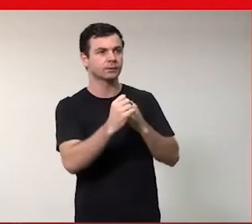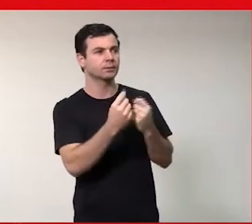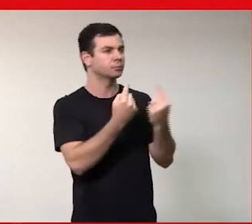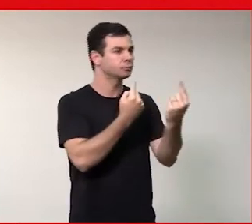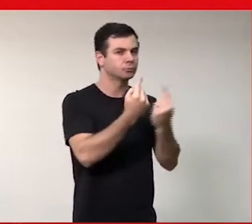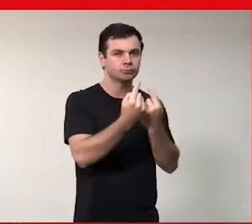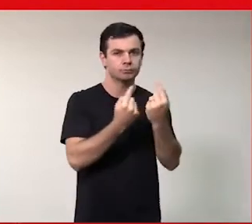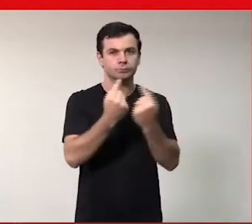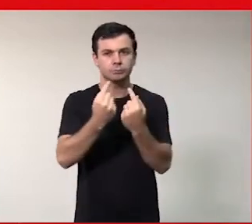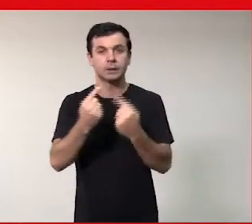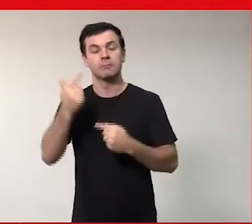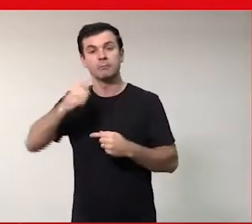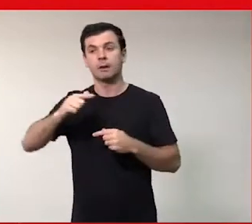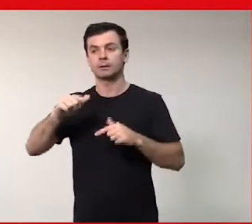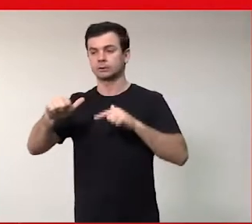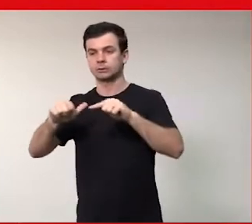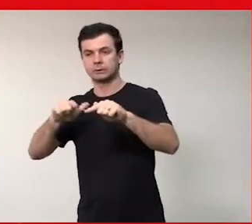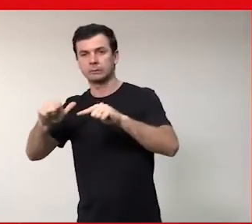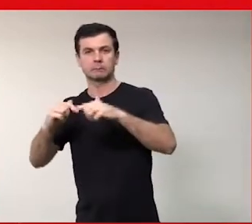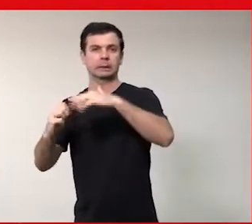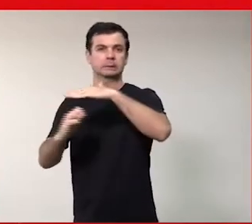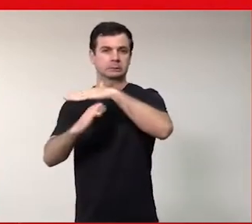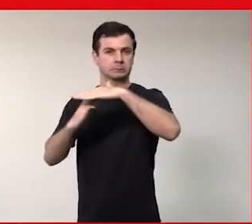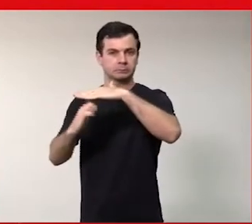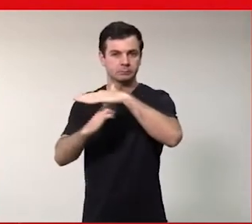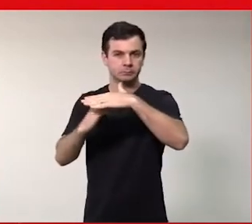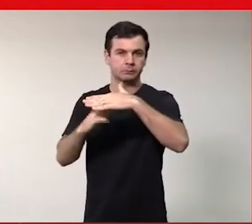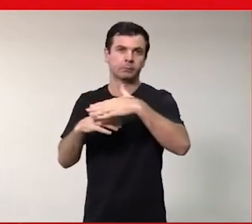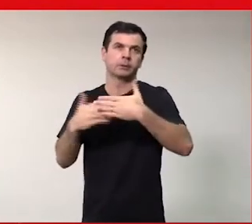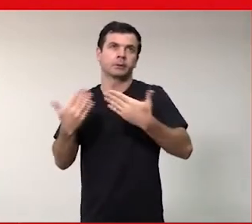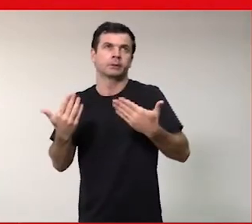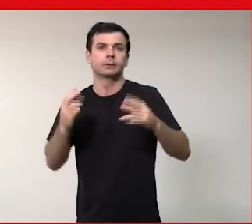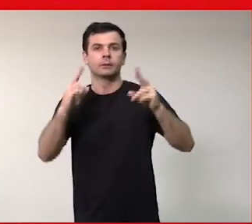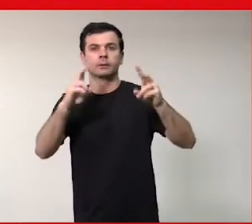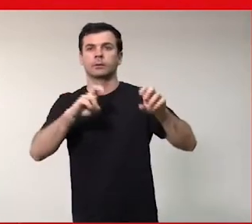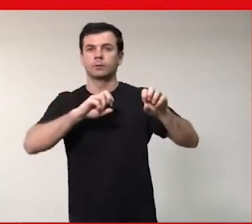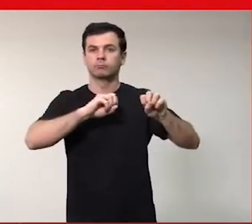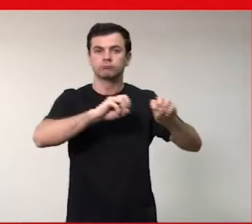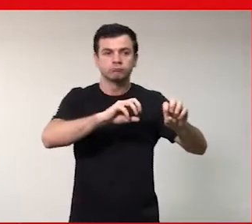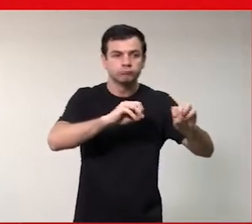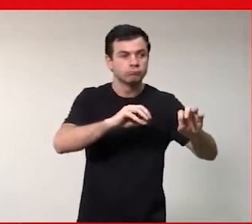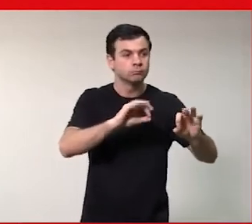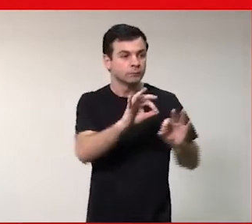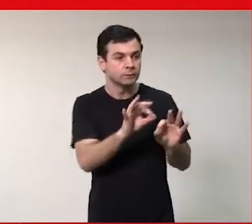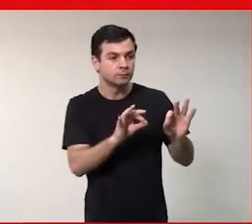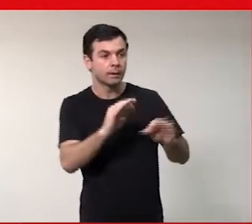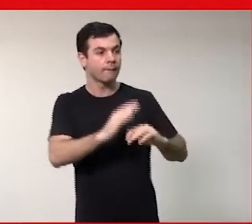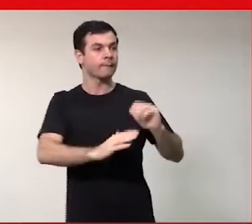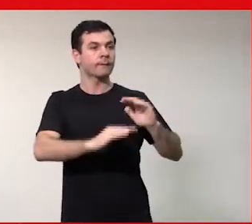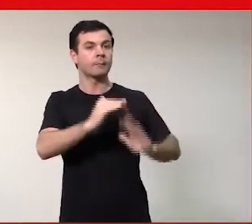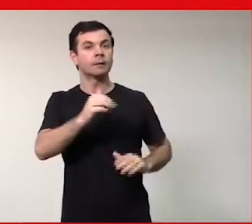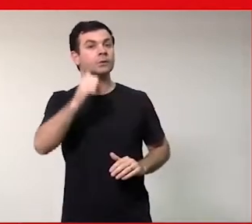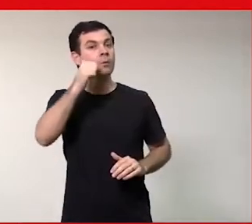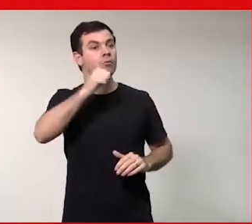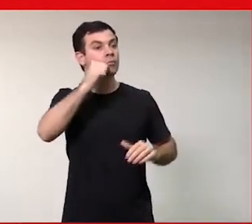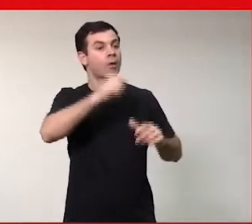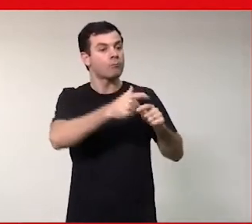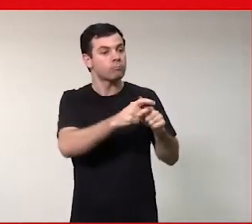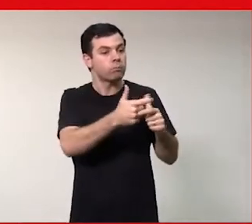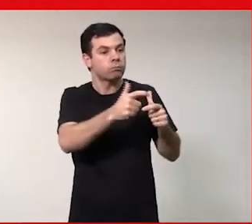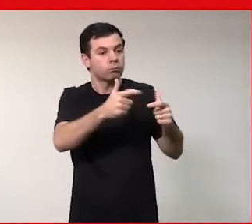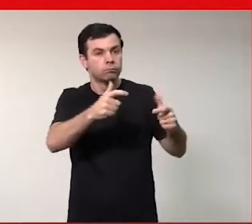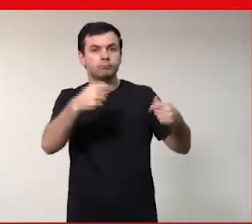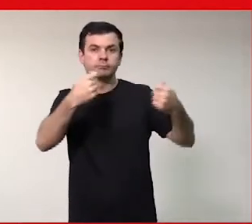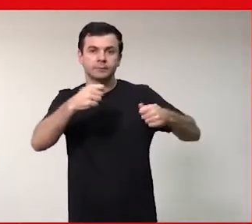com o mercado, promover, por exemplo, em educação, promover ações que aumentem a presença feminina no mercado de